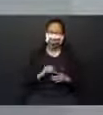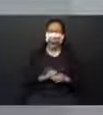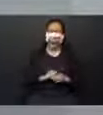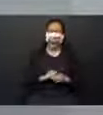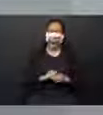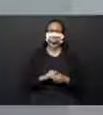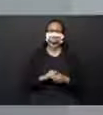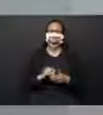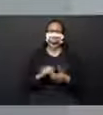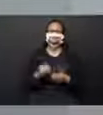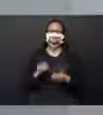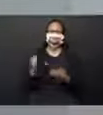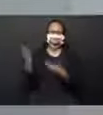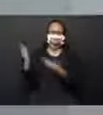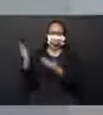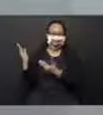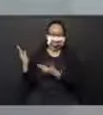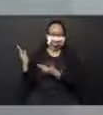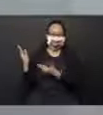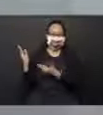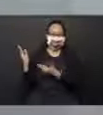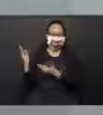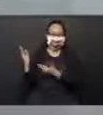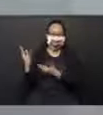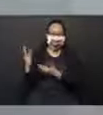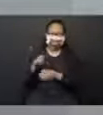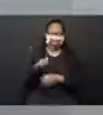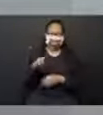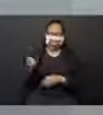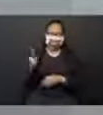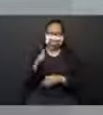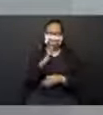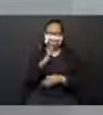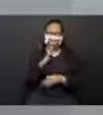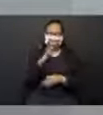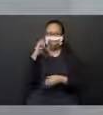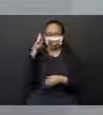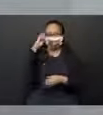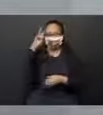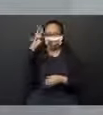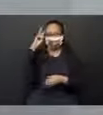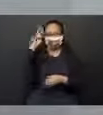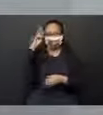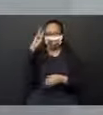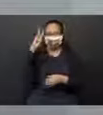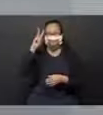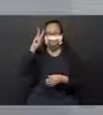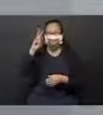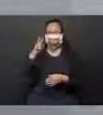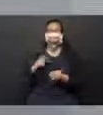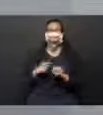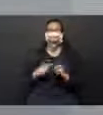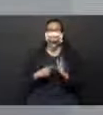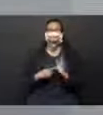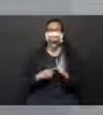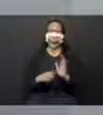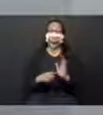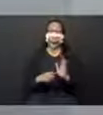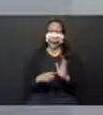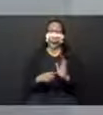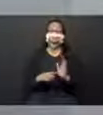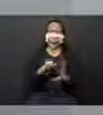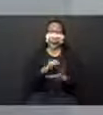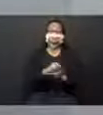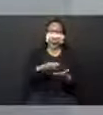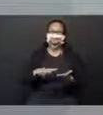Estes ícones vocês também já conhecem. Lembra? Quando aparecer nas atividades, vocês já